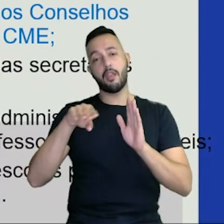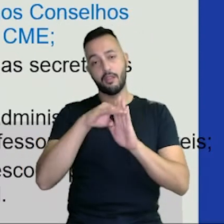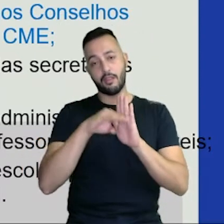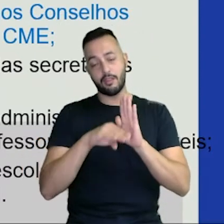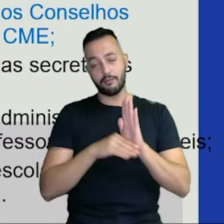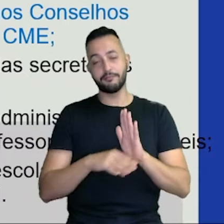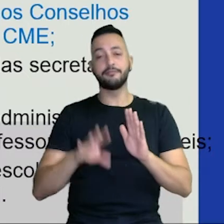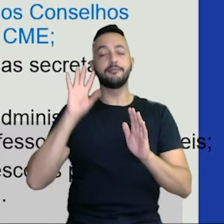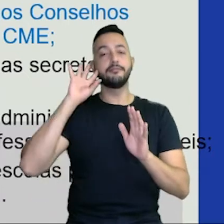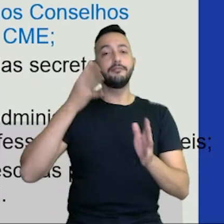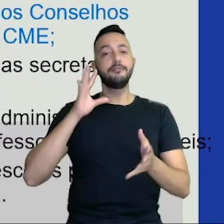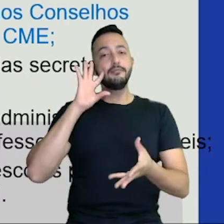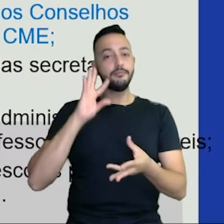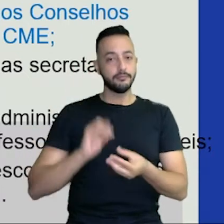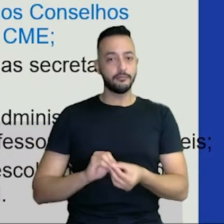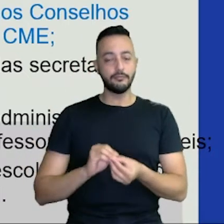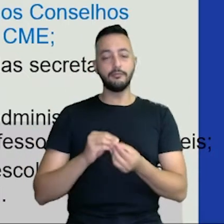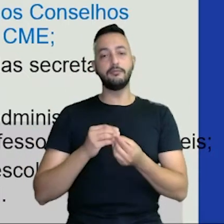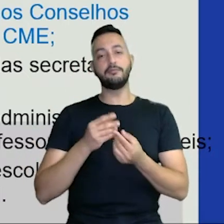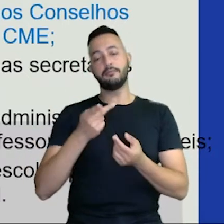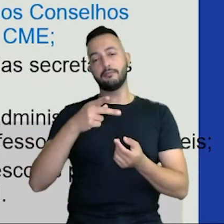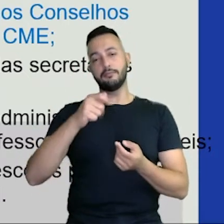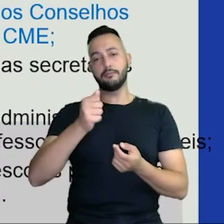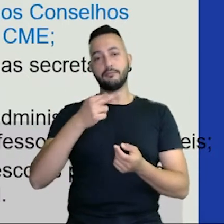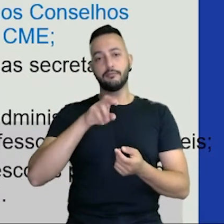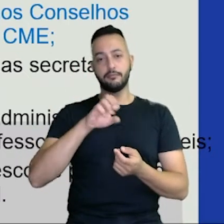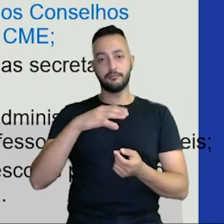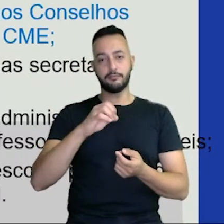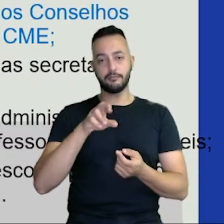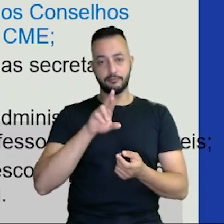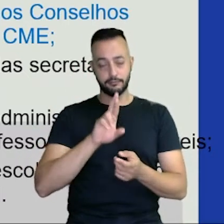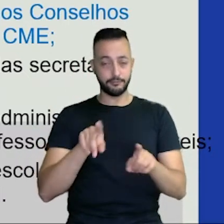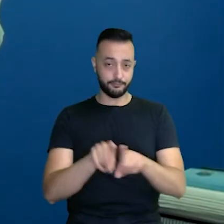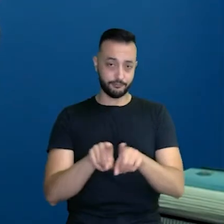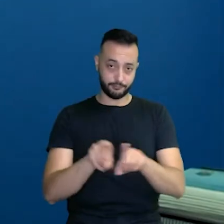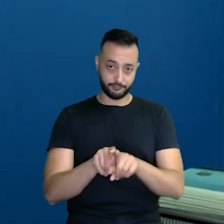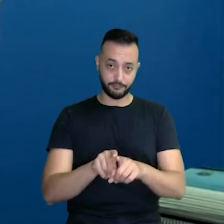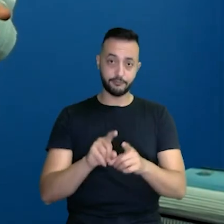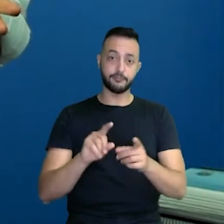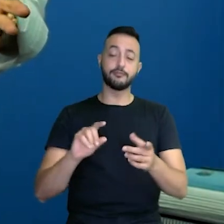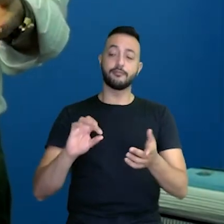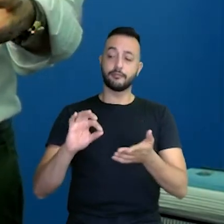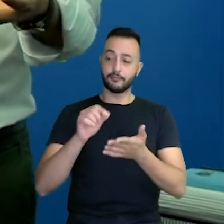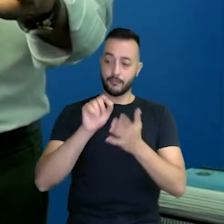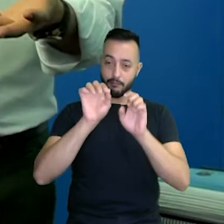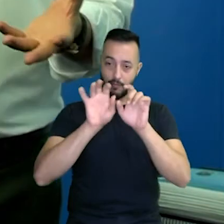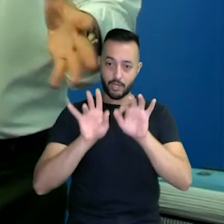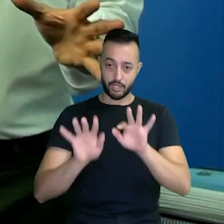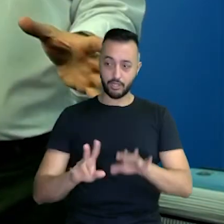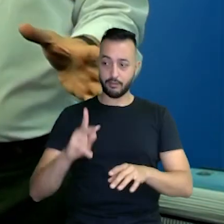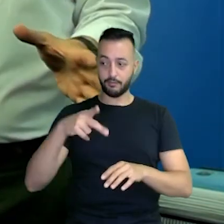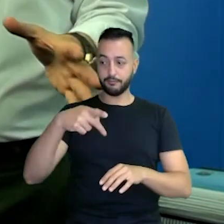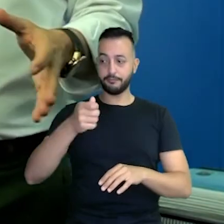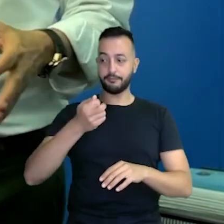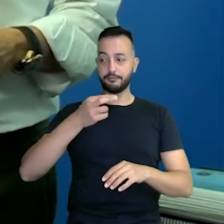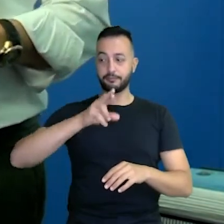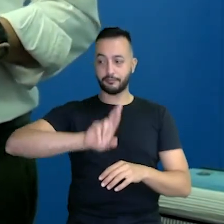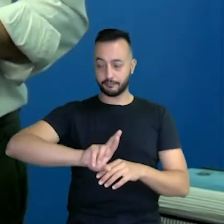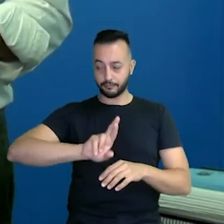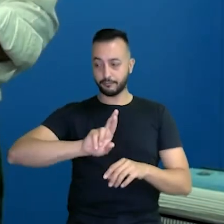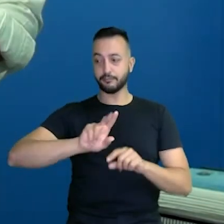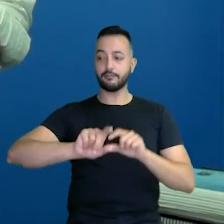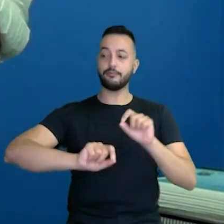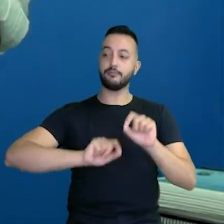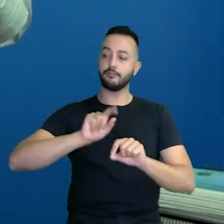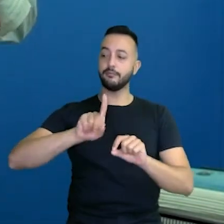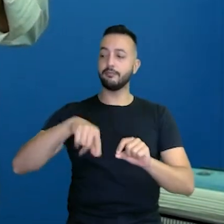resoluções, pareceres, como também vai trabalhar no preenchimento do PAH. O que é o PAH? O PAH é superimportante, que é